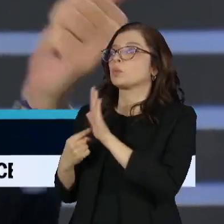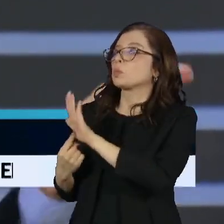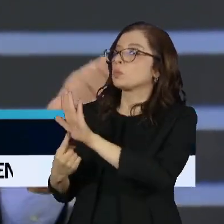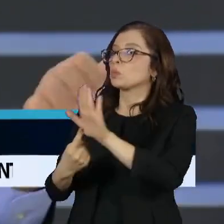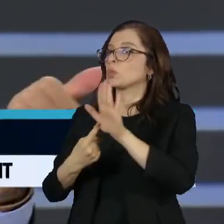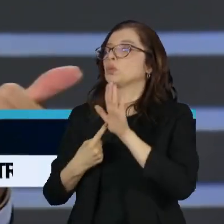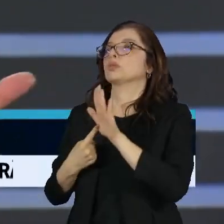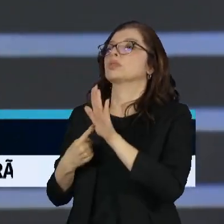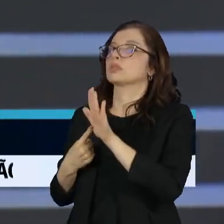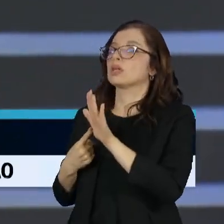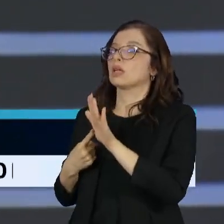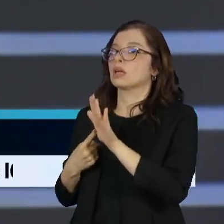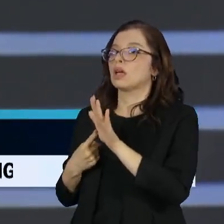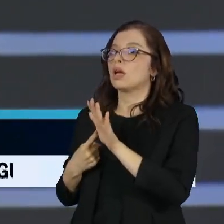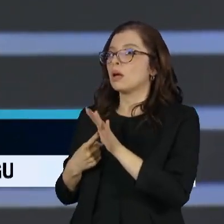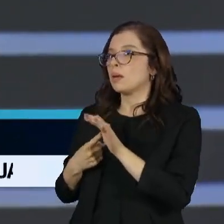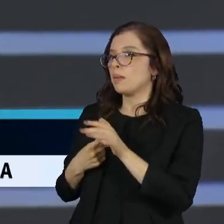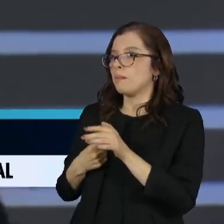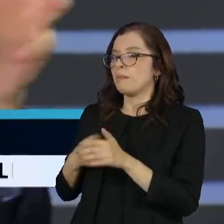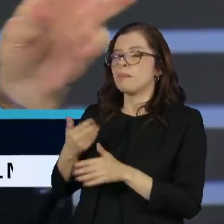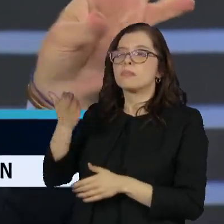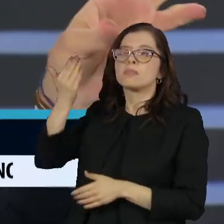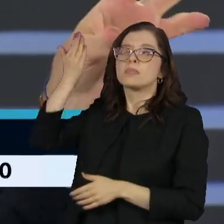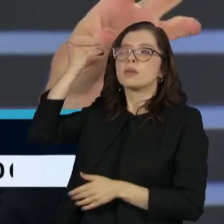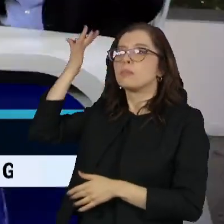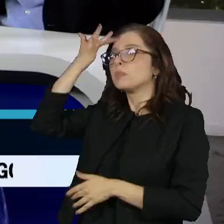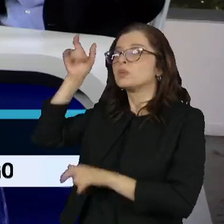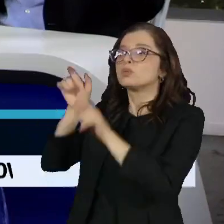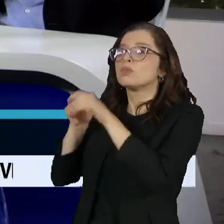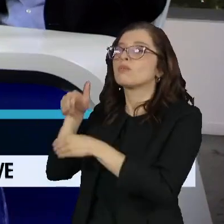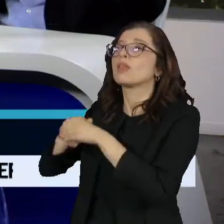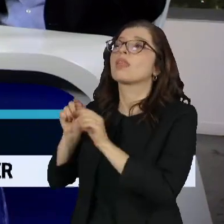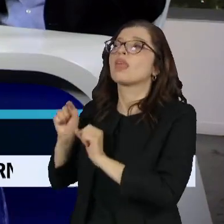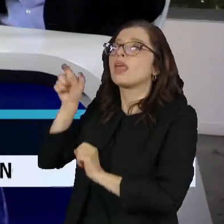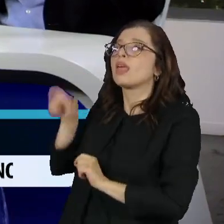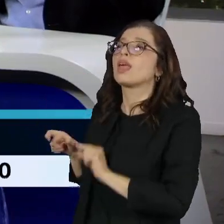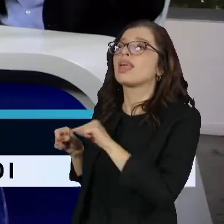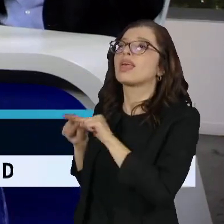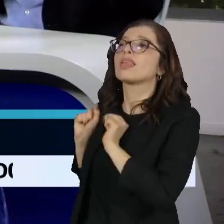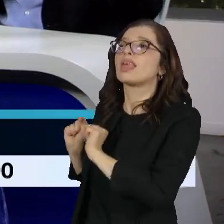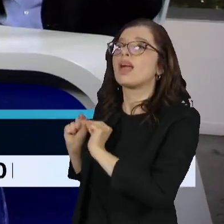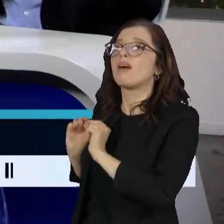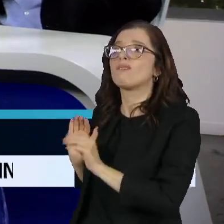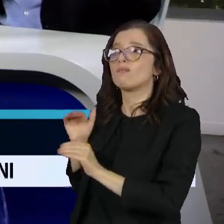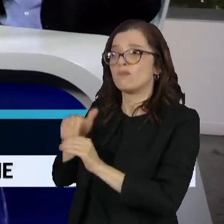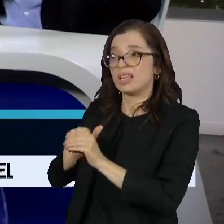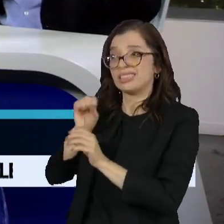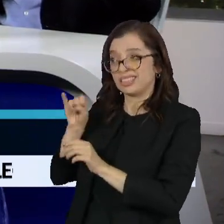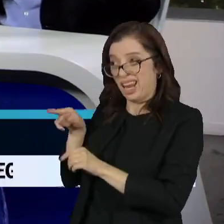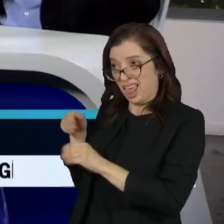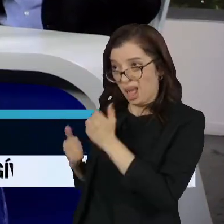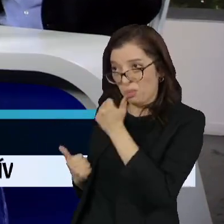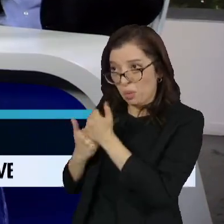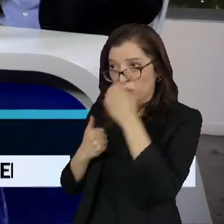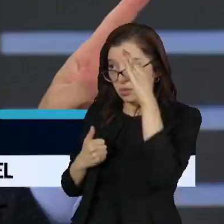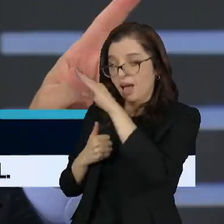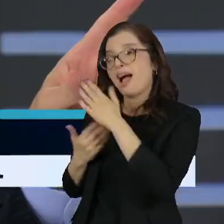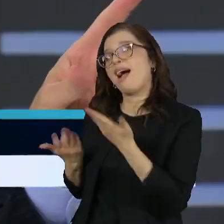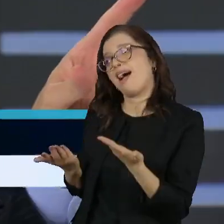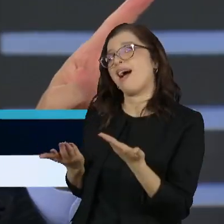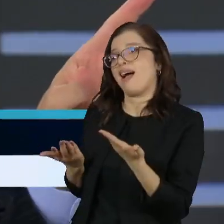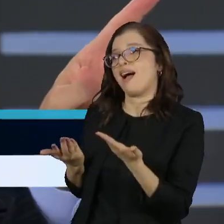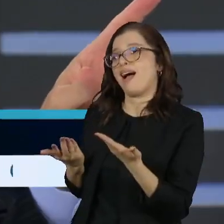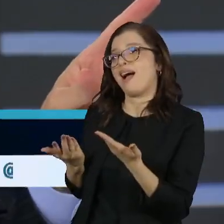votou nas últimas eleições. Então, mais, porque isso ficou consolidado. Se o sujeito votou lá atrás em Bolsonaro, mesmo sendo de renda mais alta, a